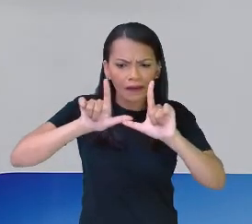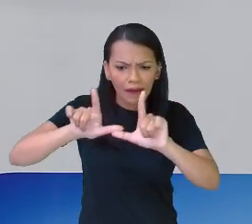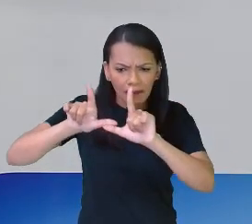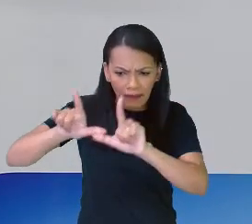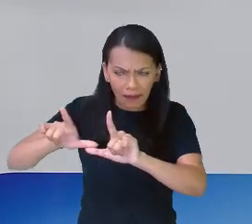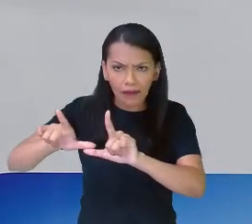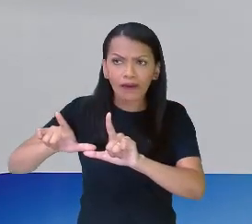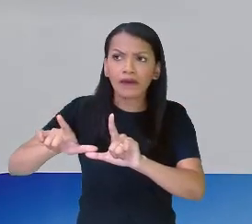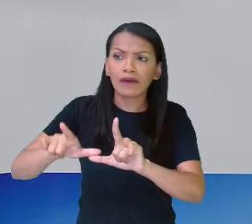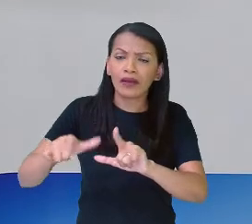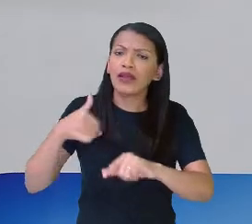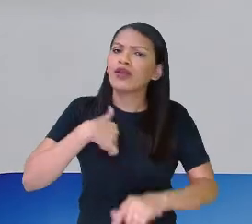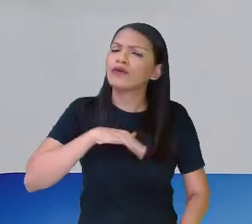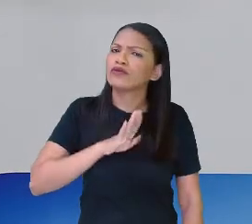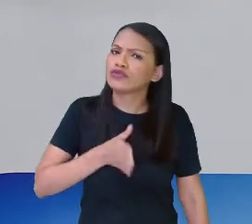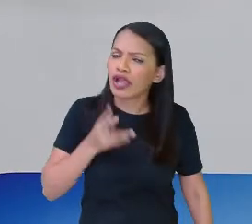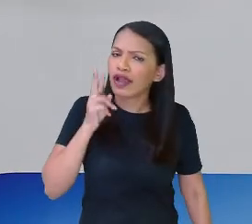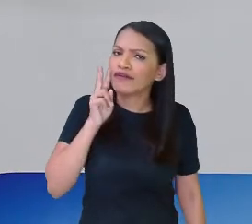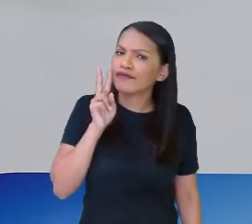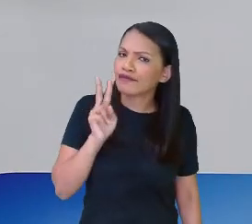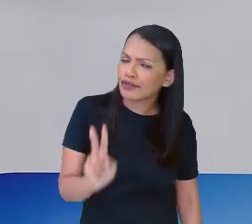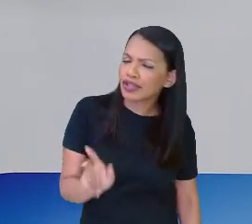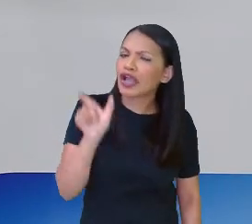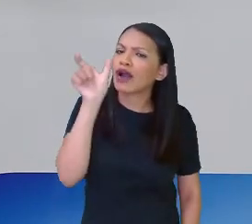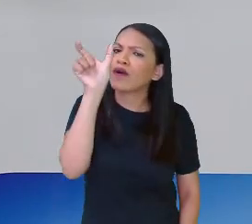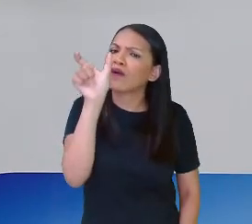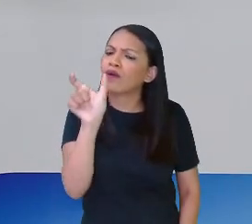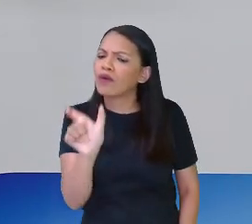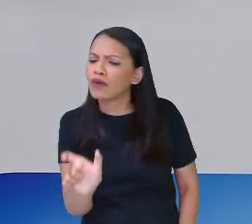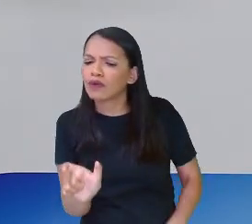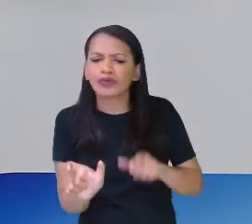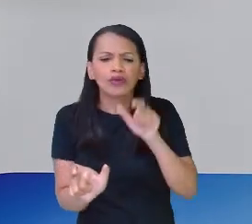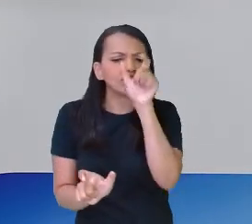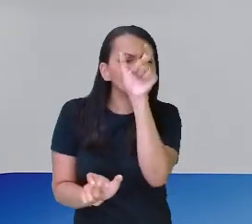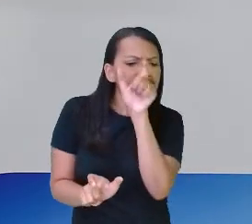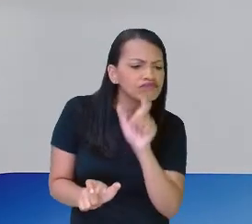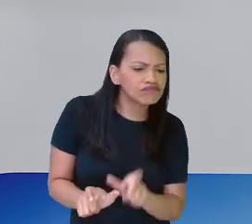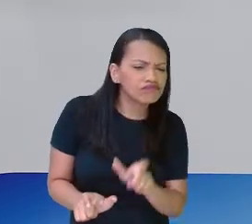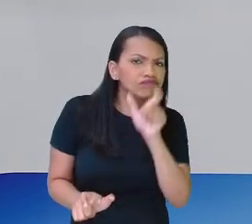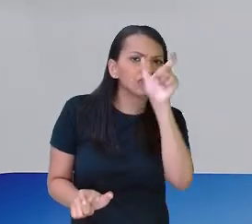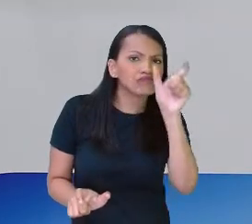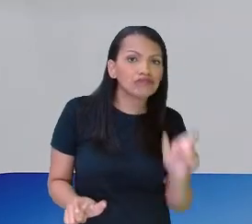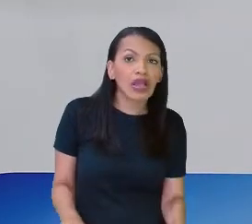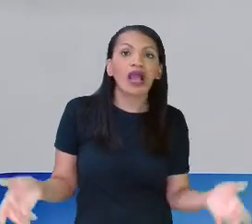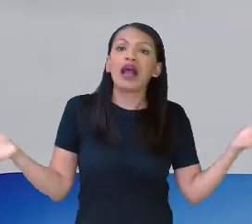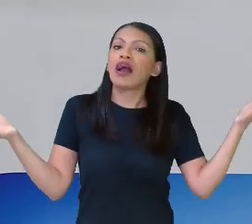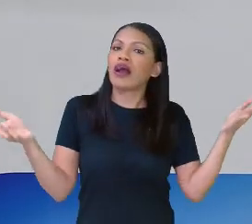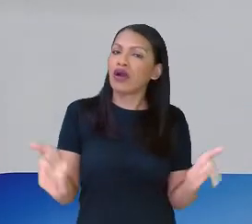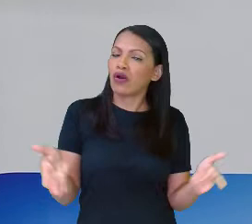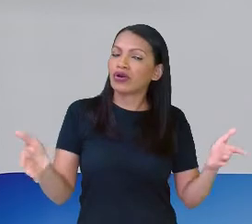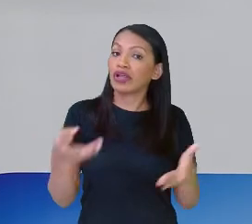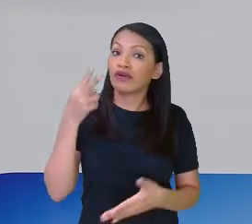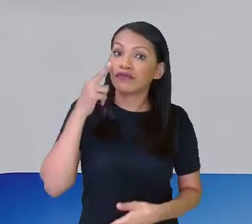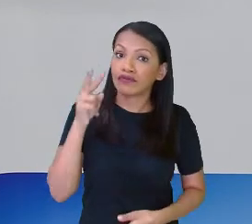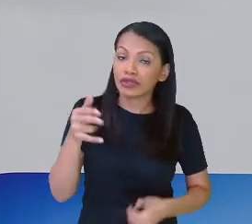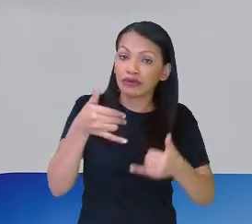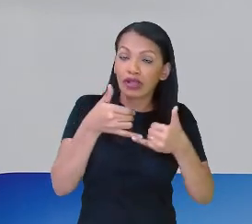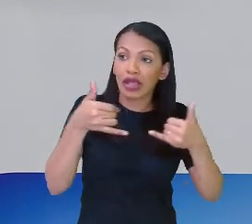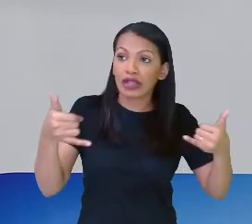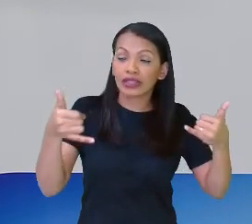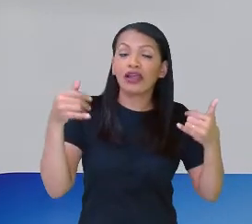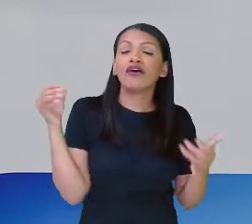preencher a área? Eu já vi a coluna e agora eu estou vendo a linha. E estão faltando aqui, ó,